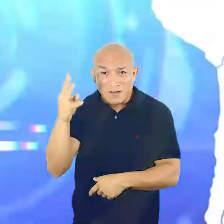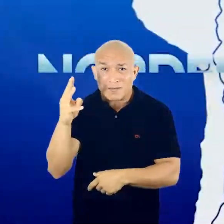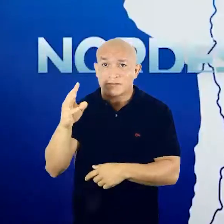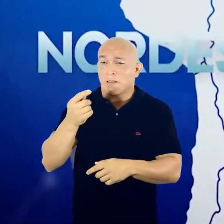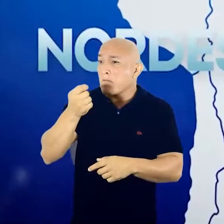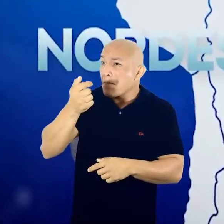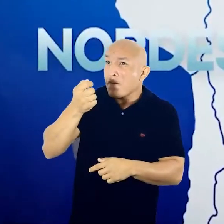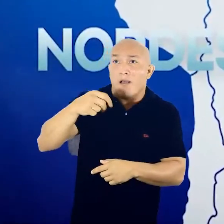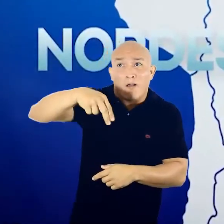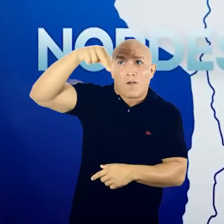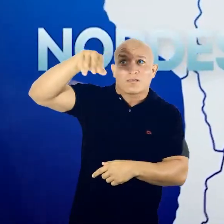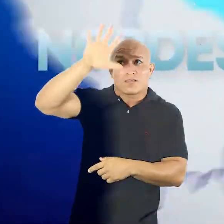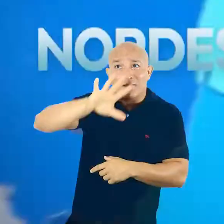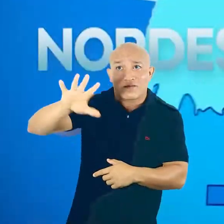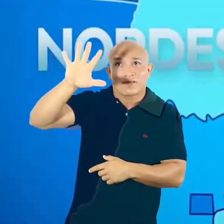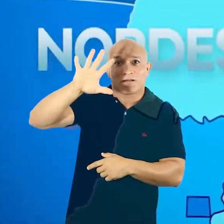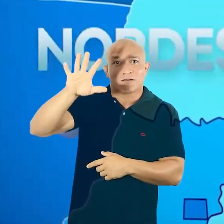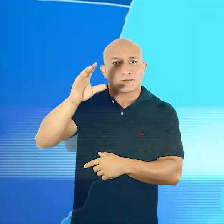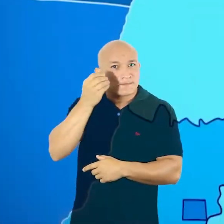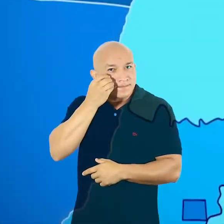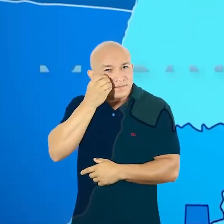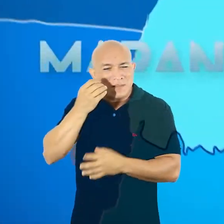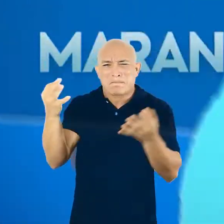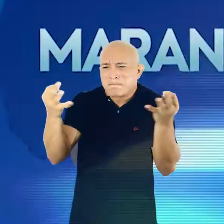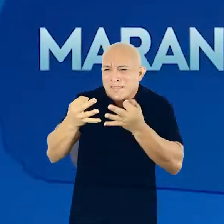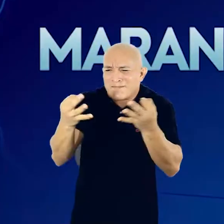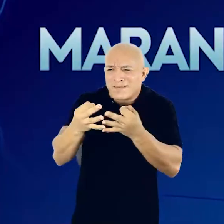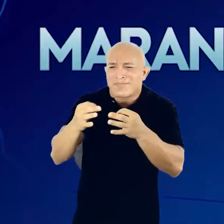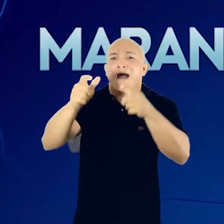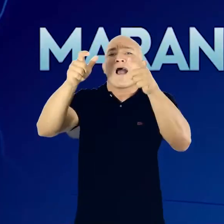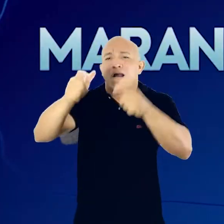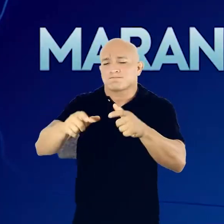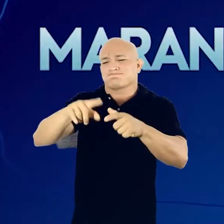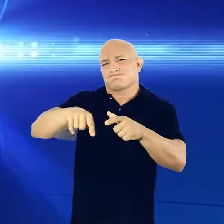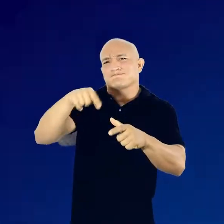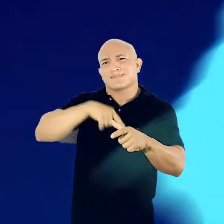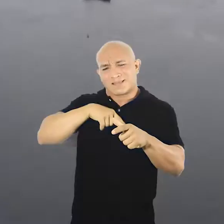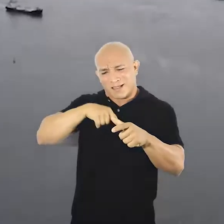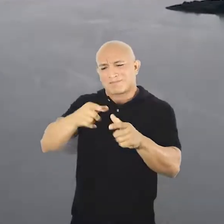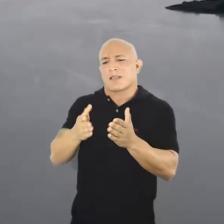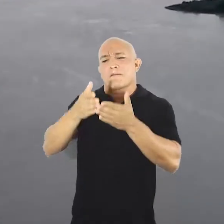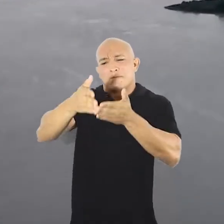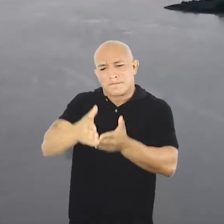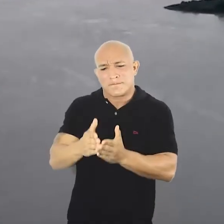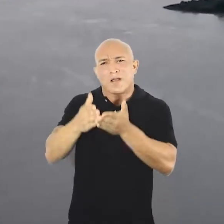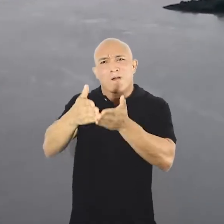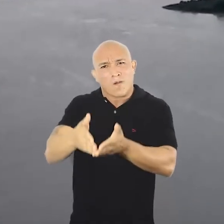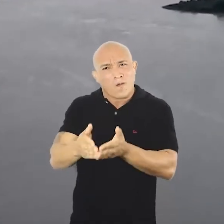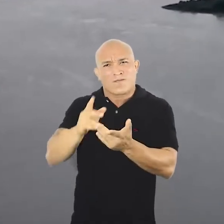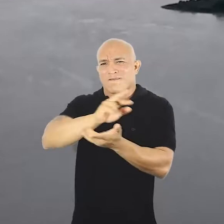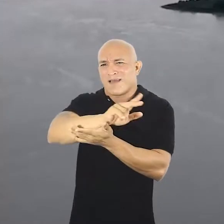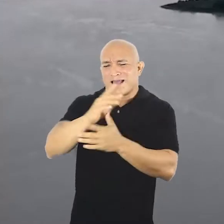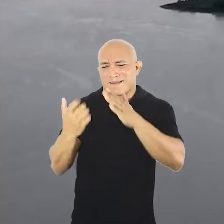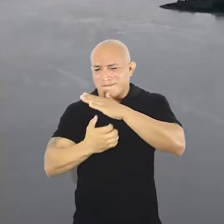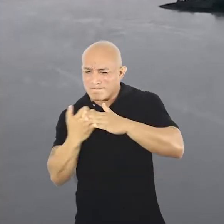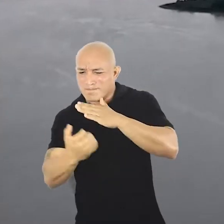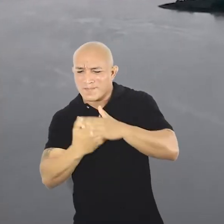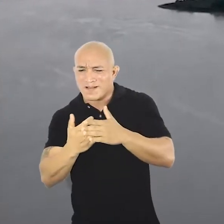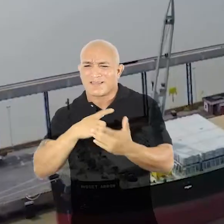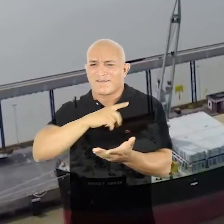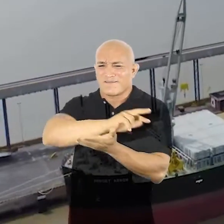Maranhão, um dos poucos do Nordeste, e situando-se perfeitamente em uma área estratégica de porto, de grandes